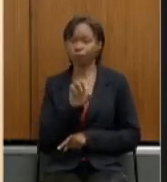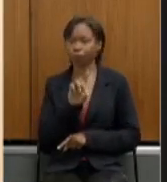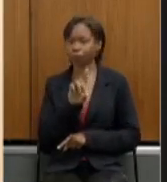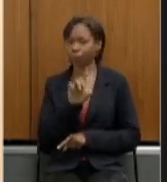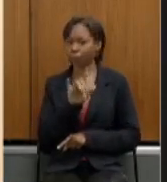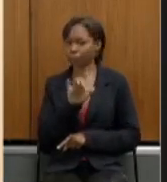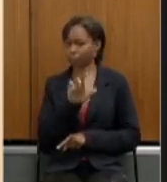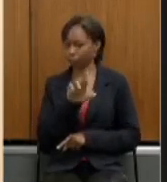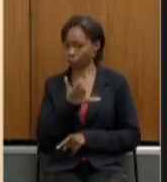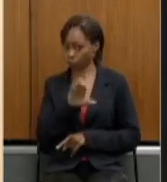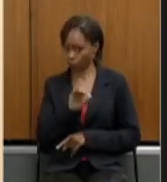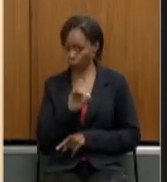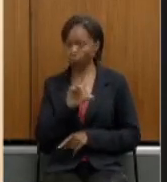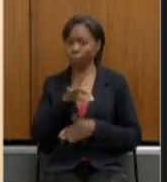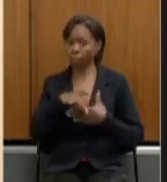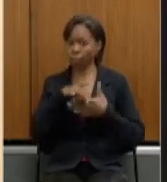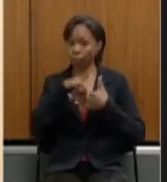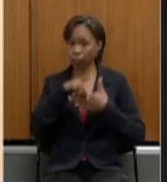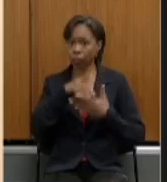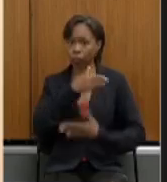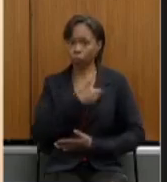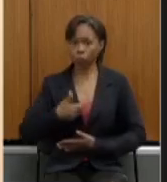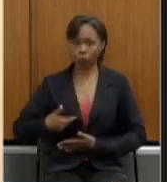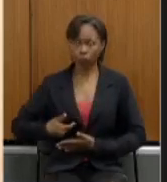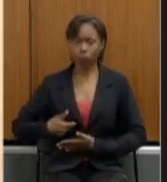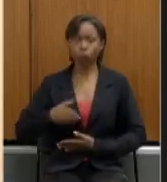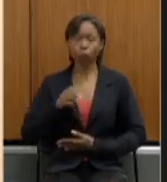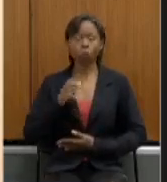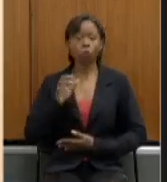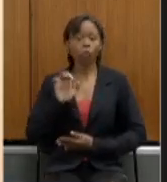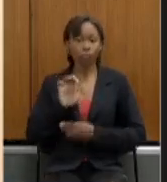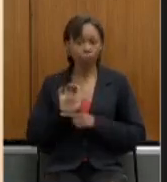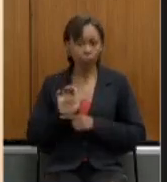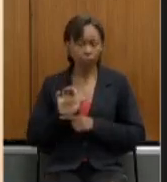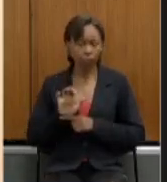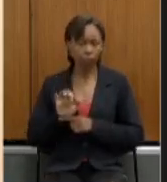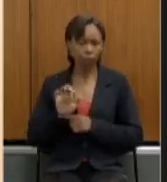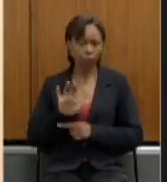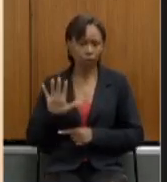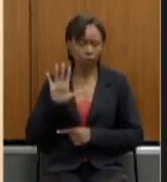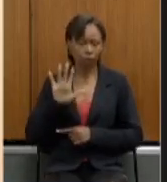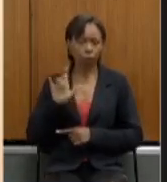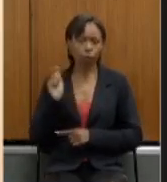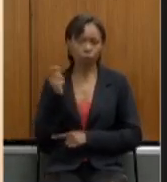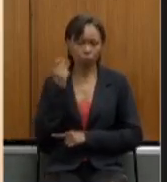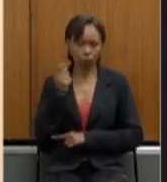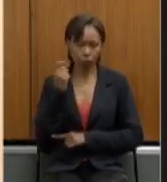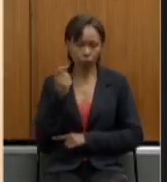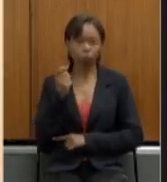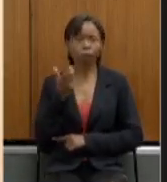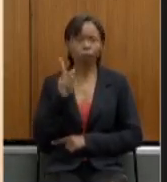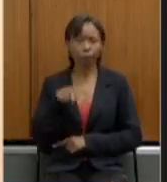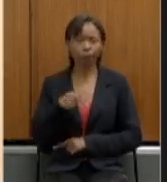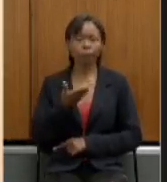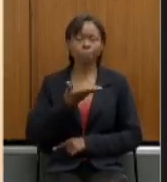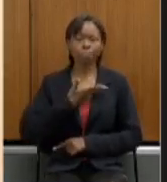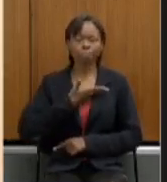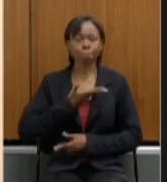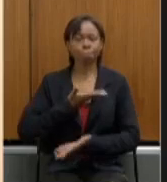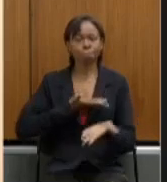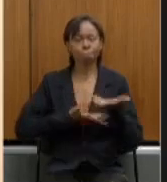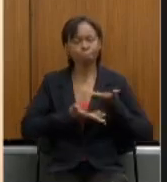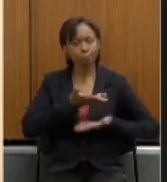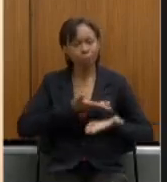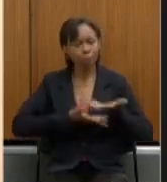na Assembleia dos Ativos do Estado do Rio Grande do Sul que me antecedeu e colega com quem compartilhei